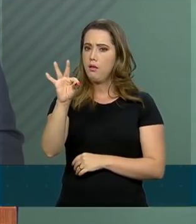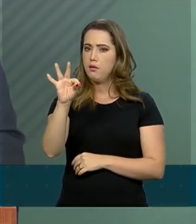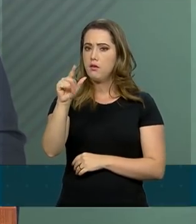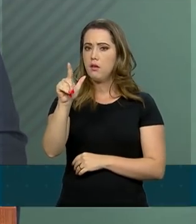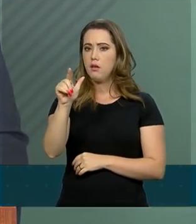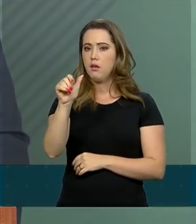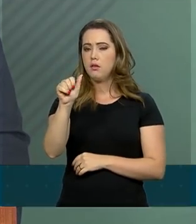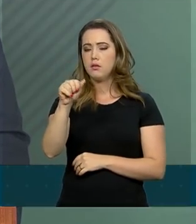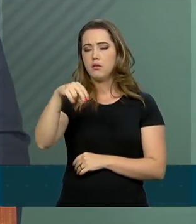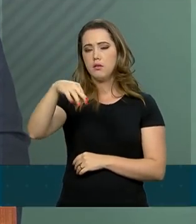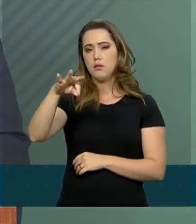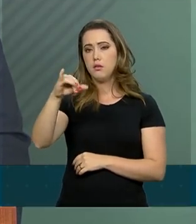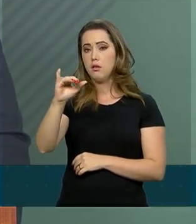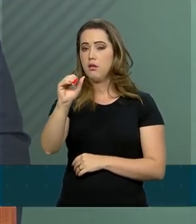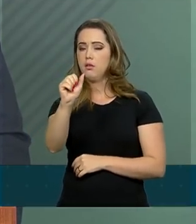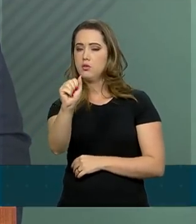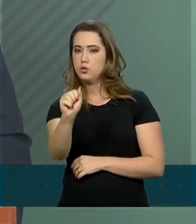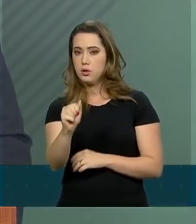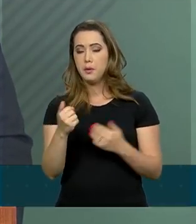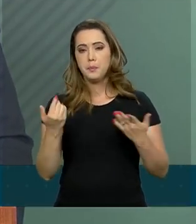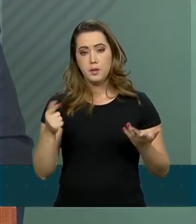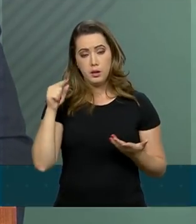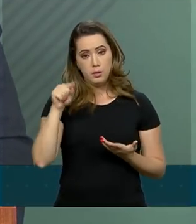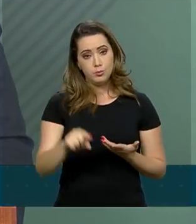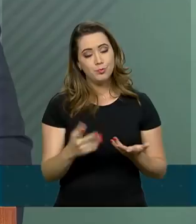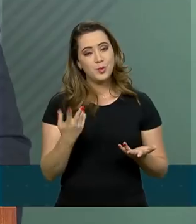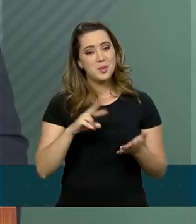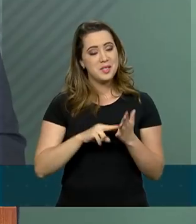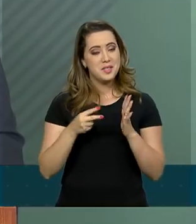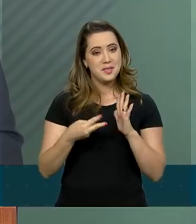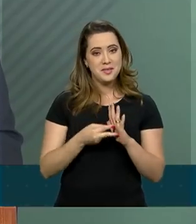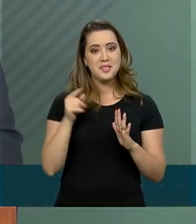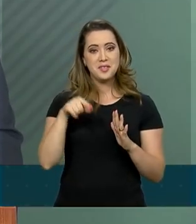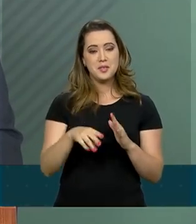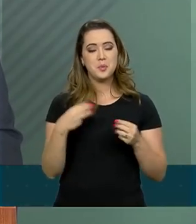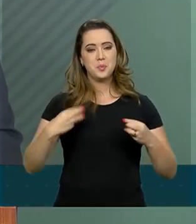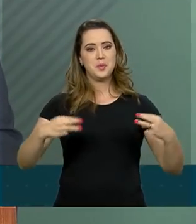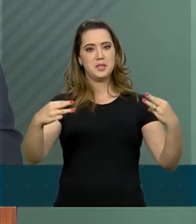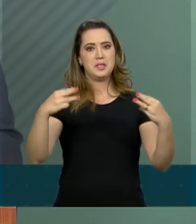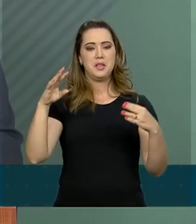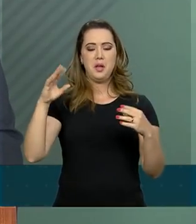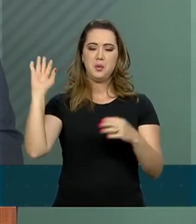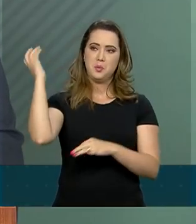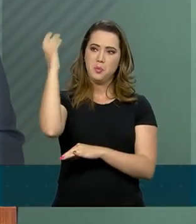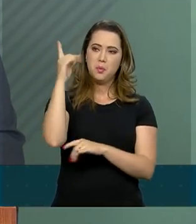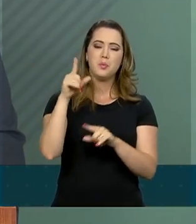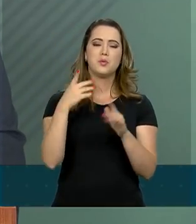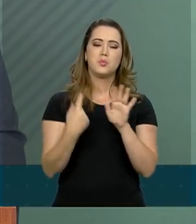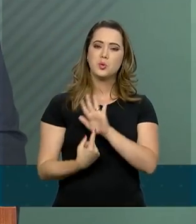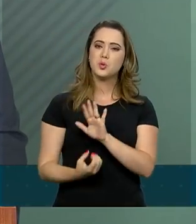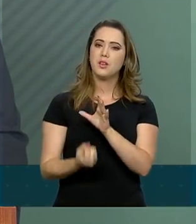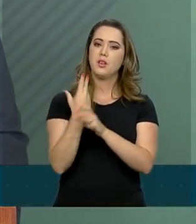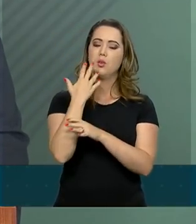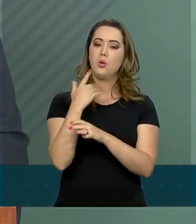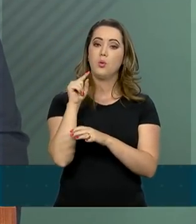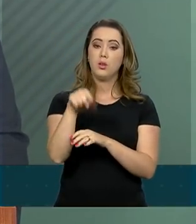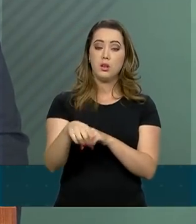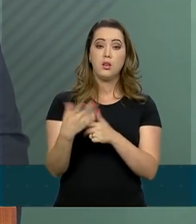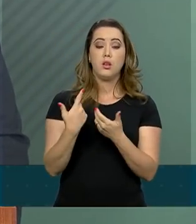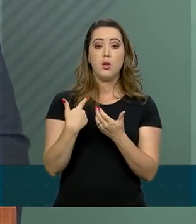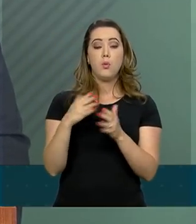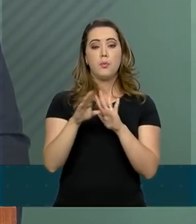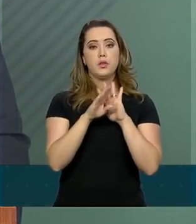implementou o projeto Biodiversidade e Mudanças Climáticas na Mata